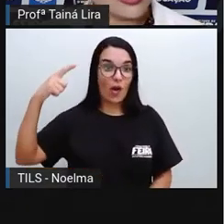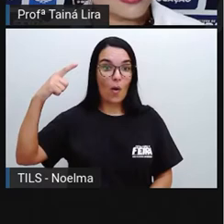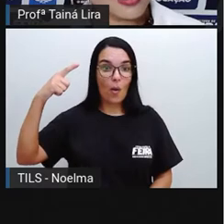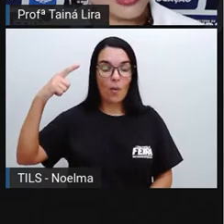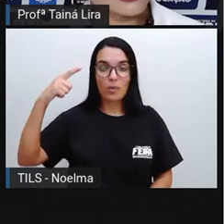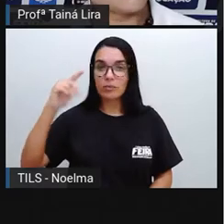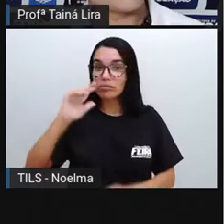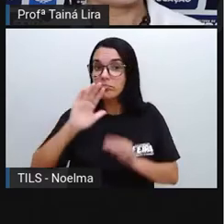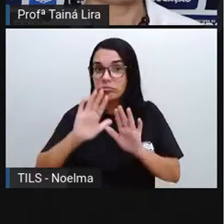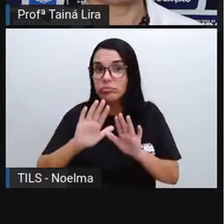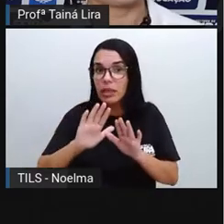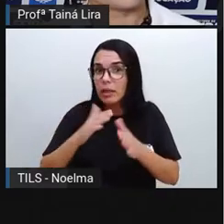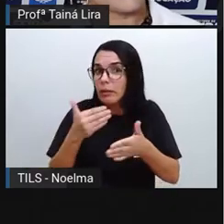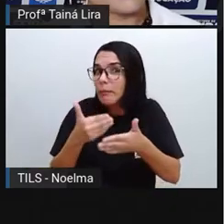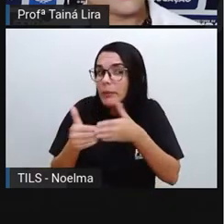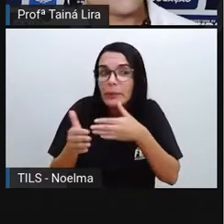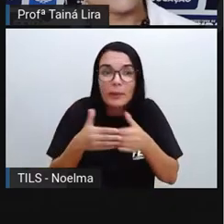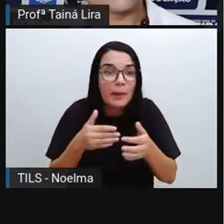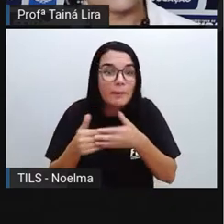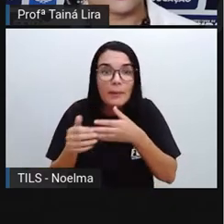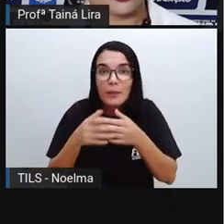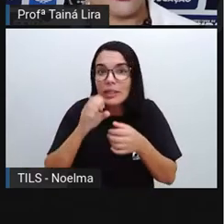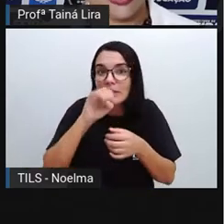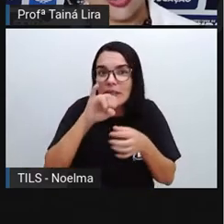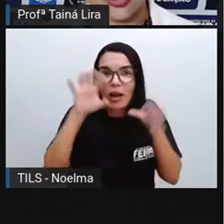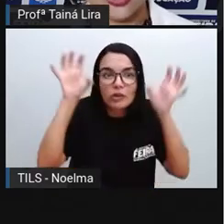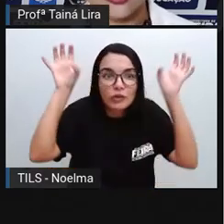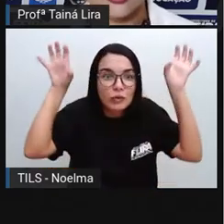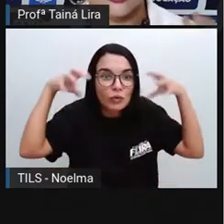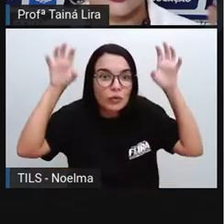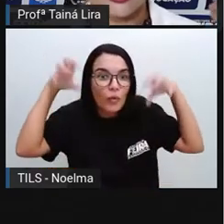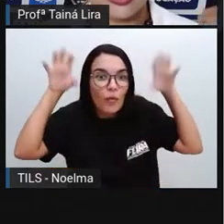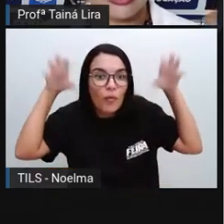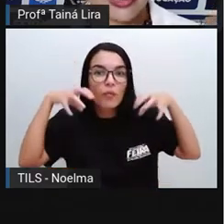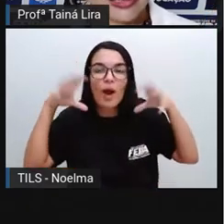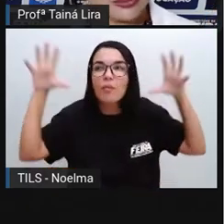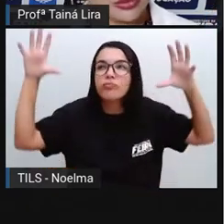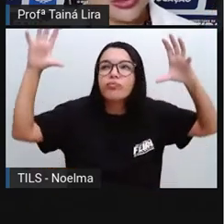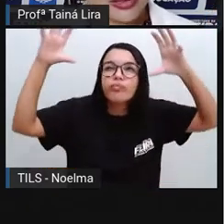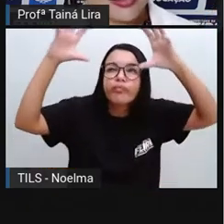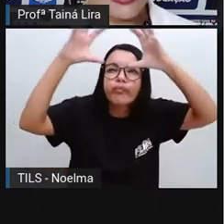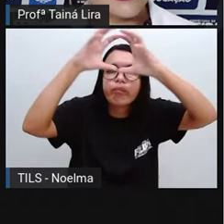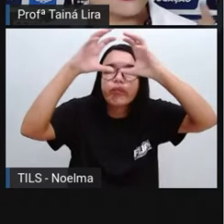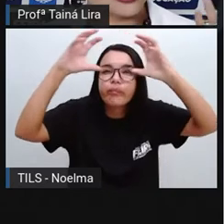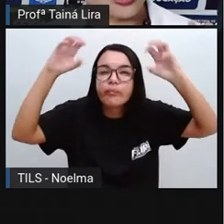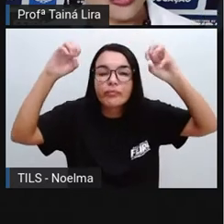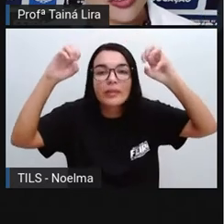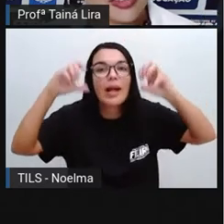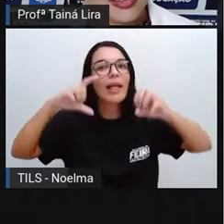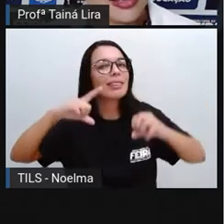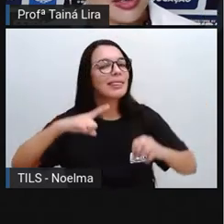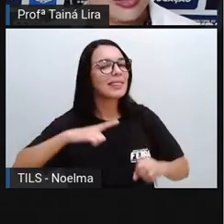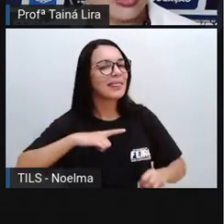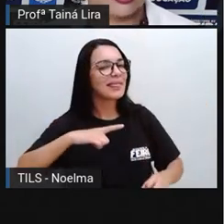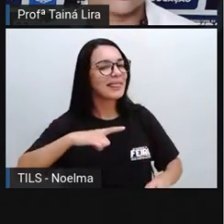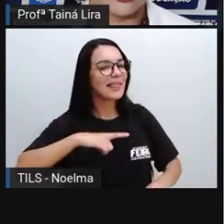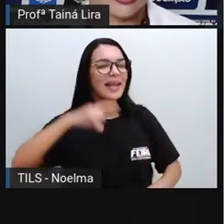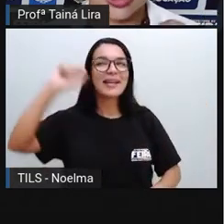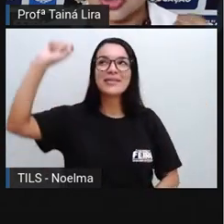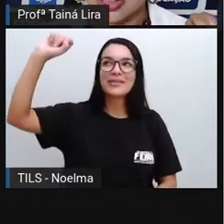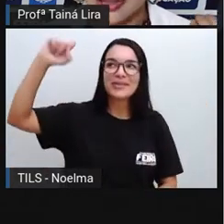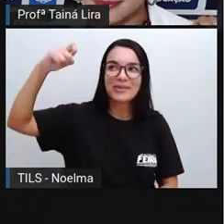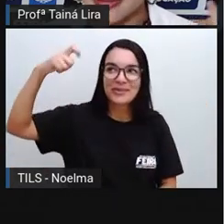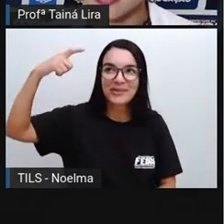nos dias ali mais nublados, nos dias chuvosos, o sol está ali por trás das nuvens, né? O